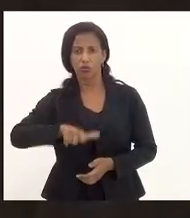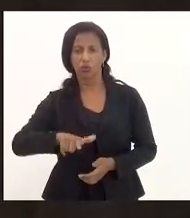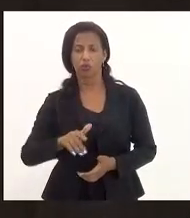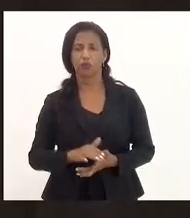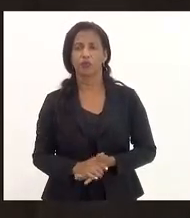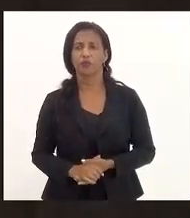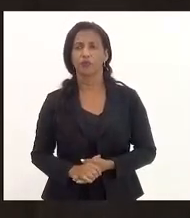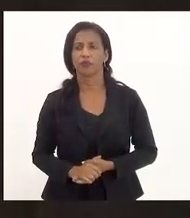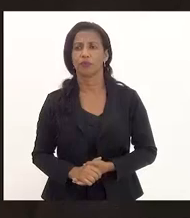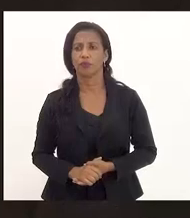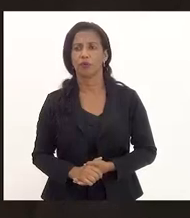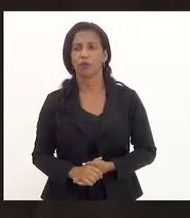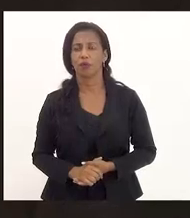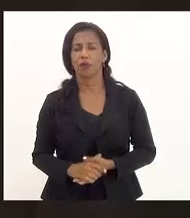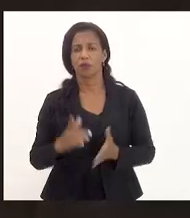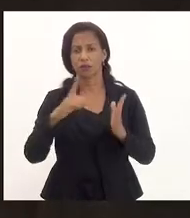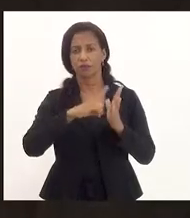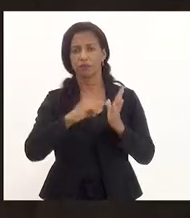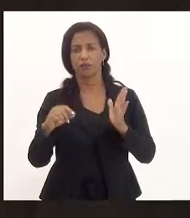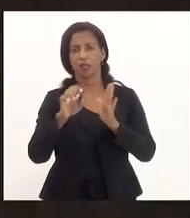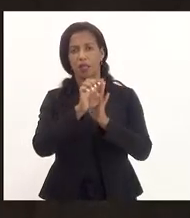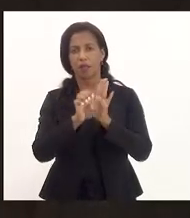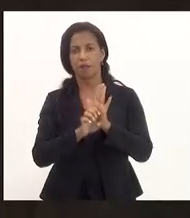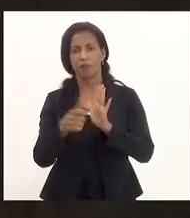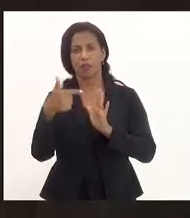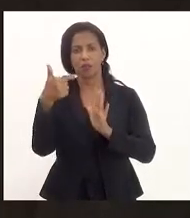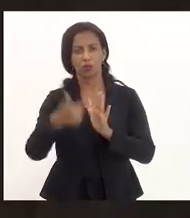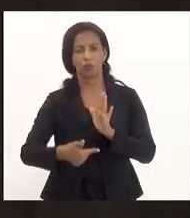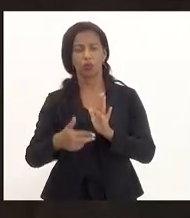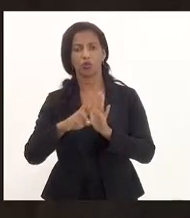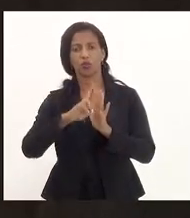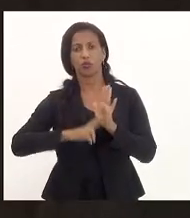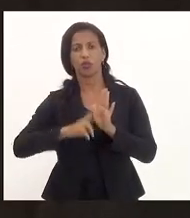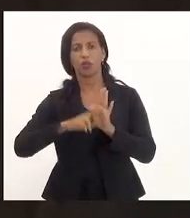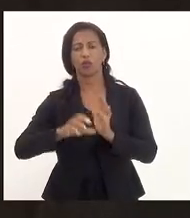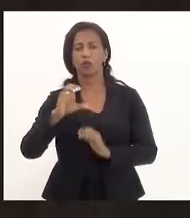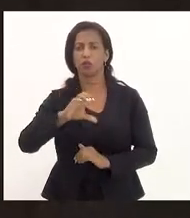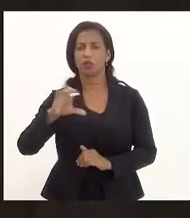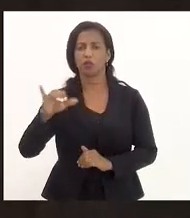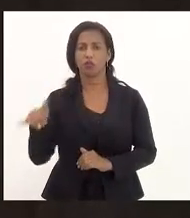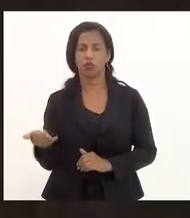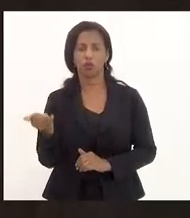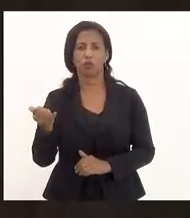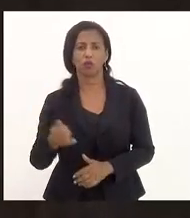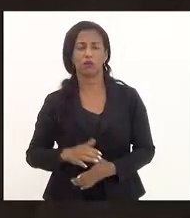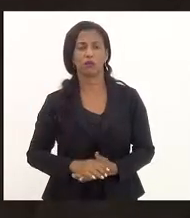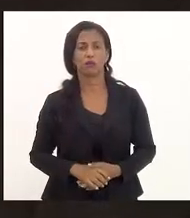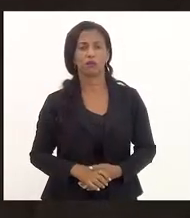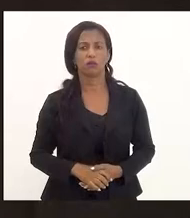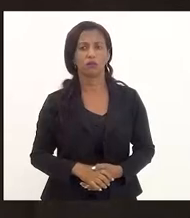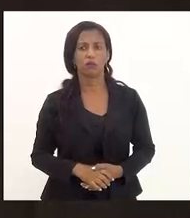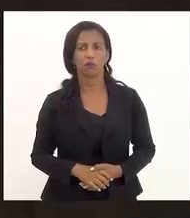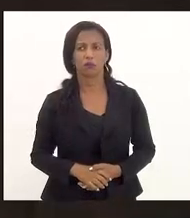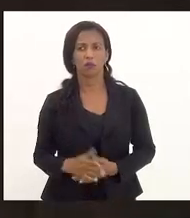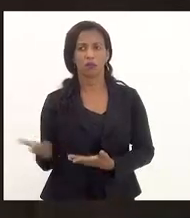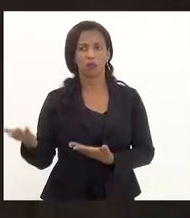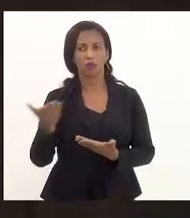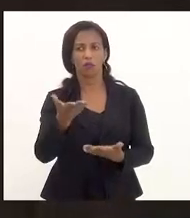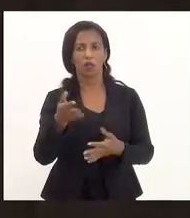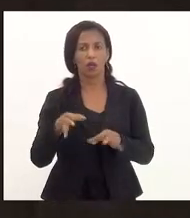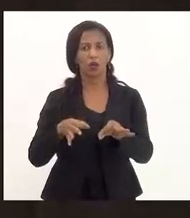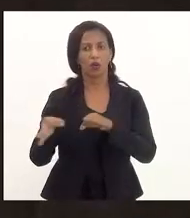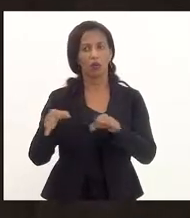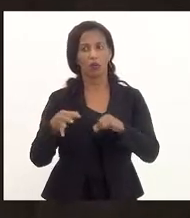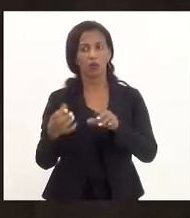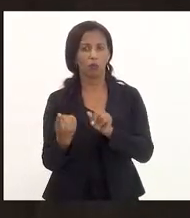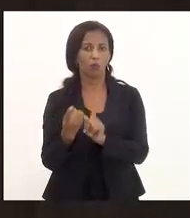esse destaque à emenda 2 do relatório da CCJ, que traz uma medida um tanto